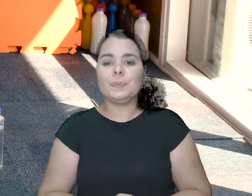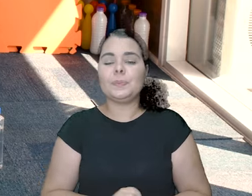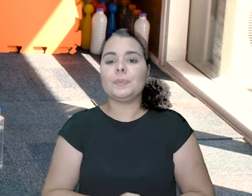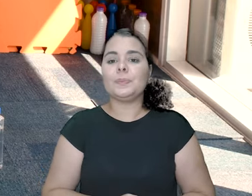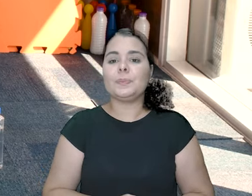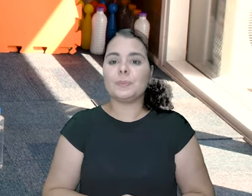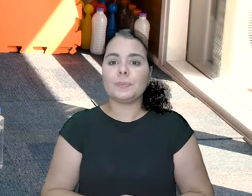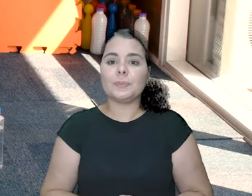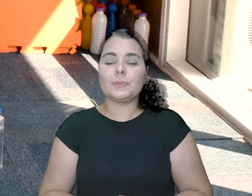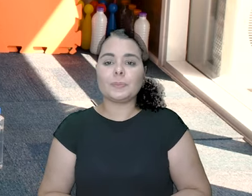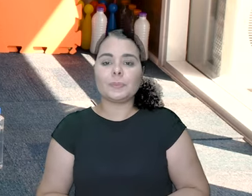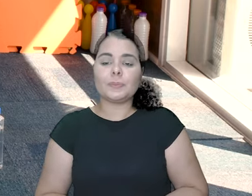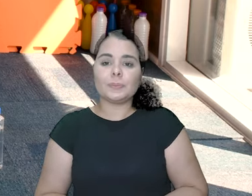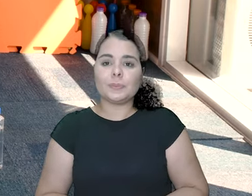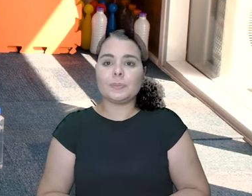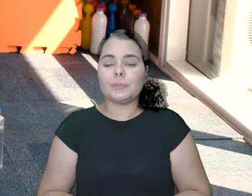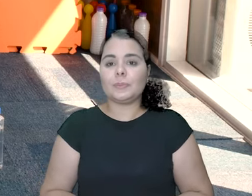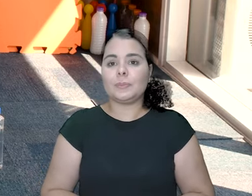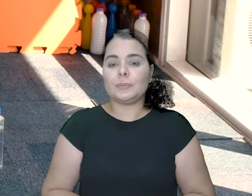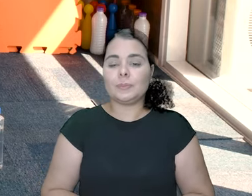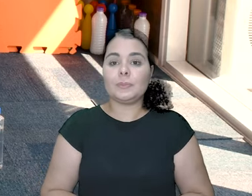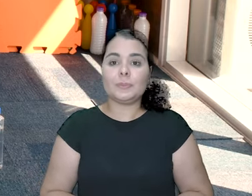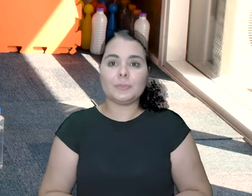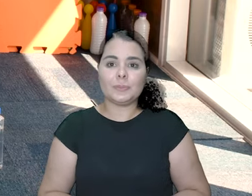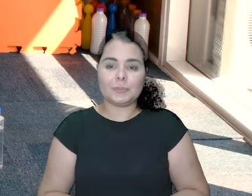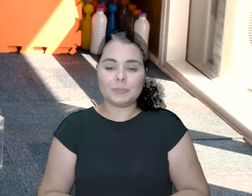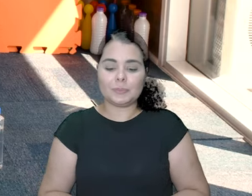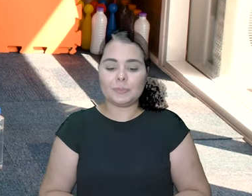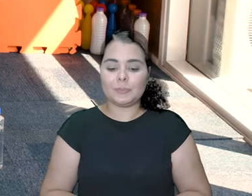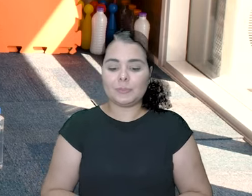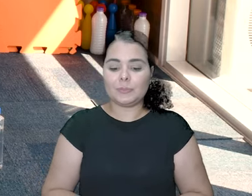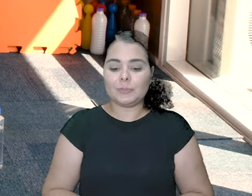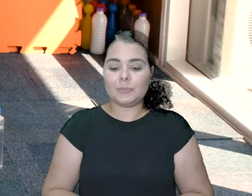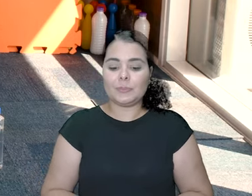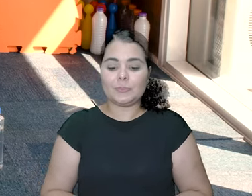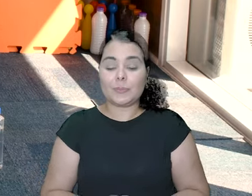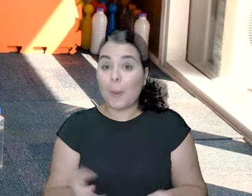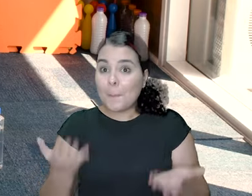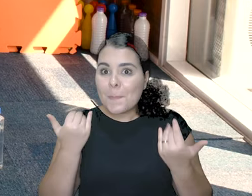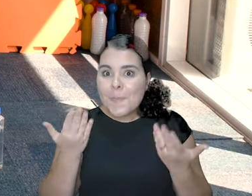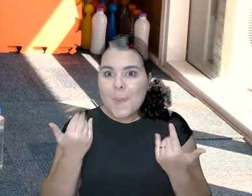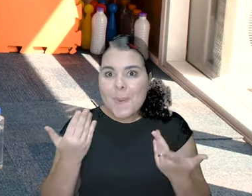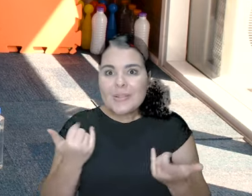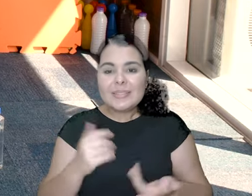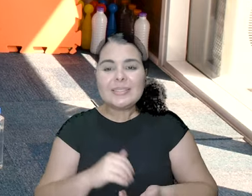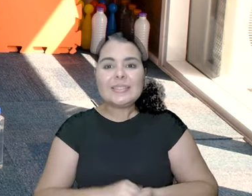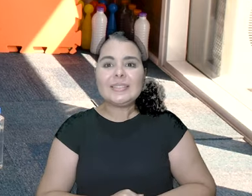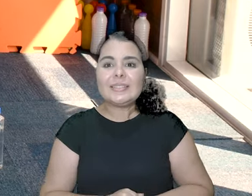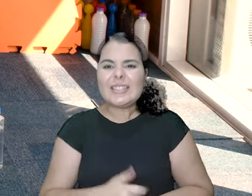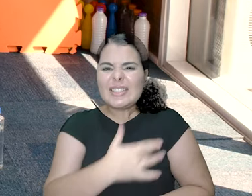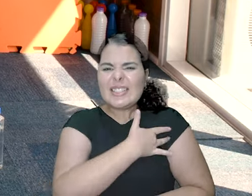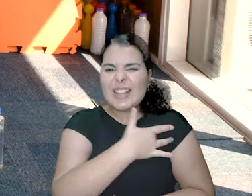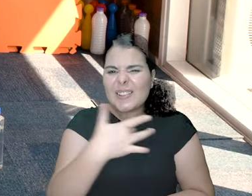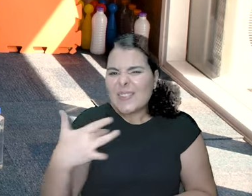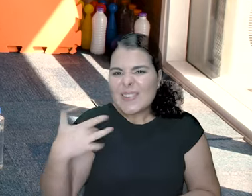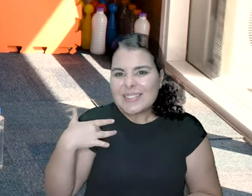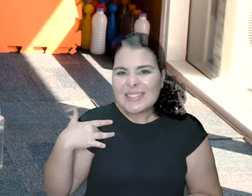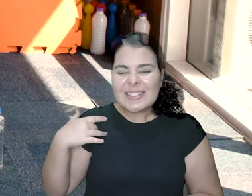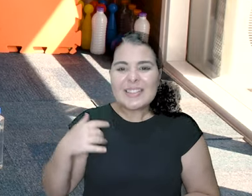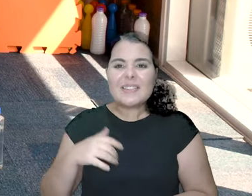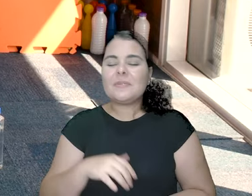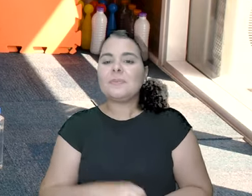gente acelera. Calcanhar no bumbum. Bora, bora, bora. Bora ampliar o movimento, galera.